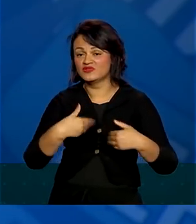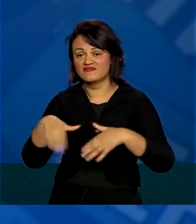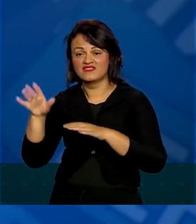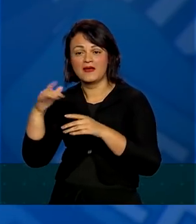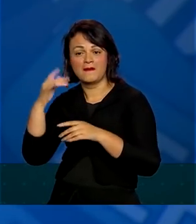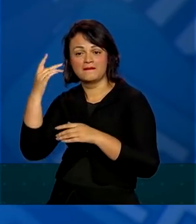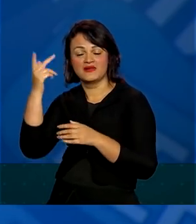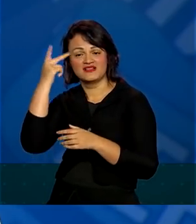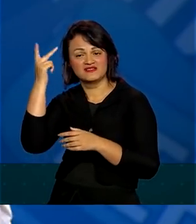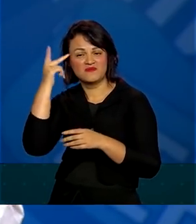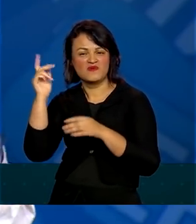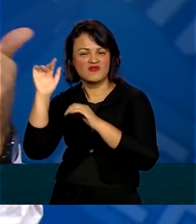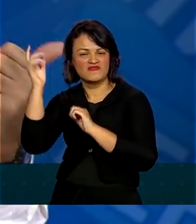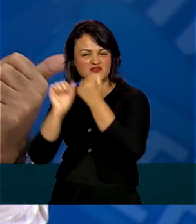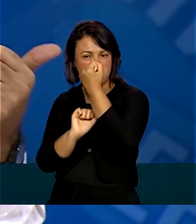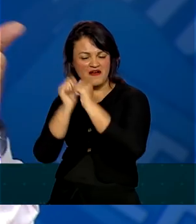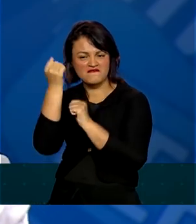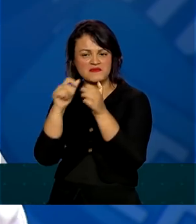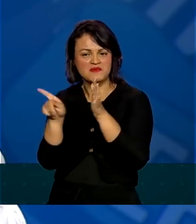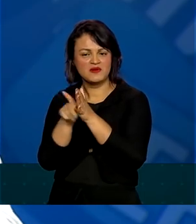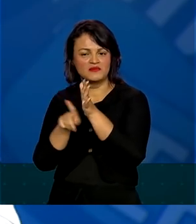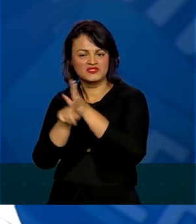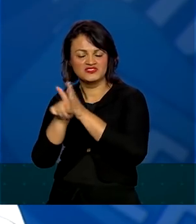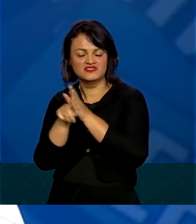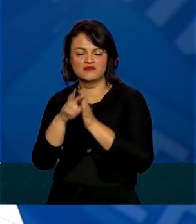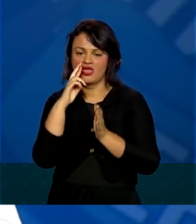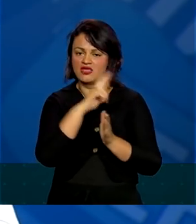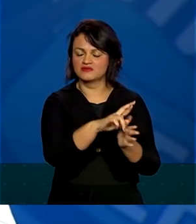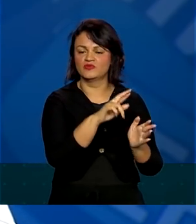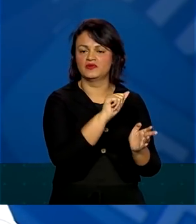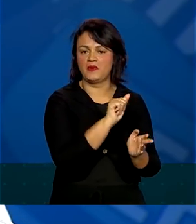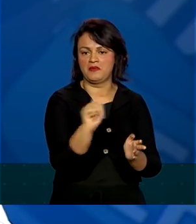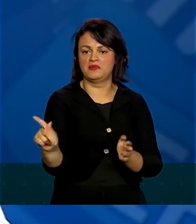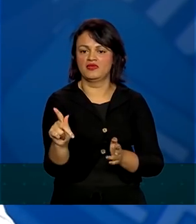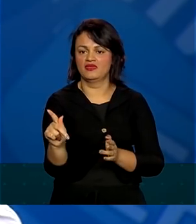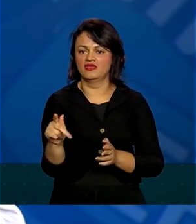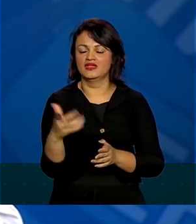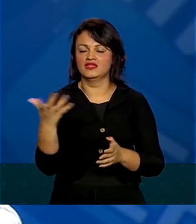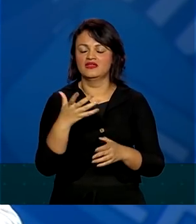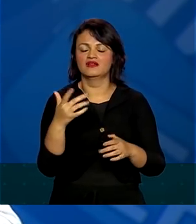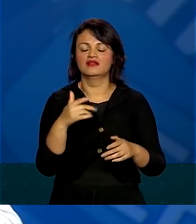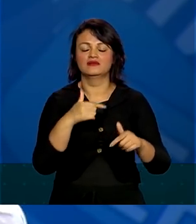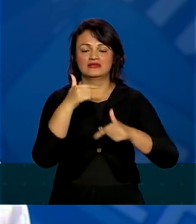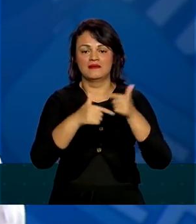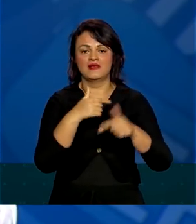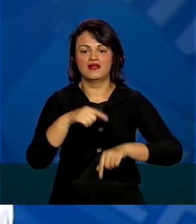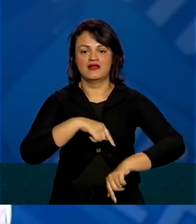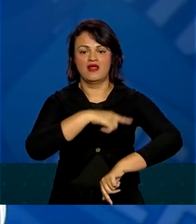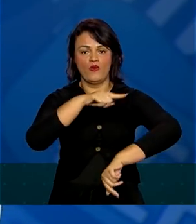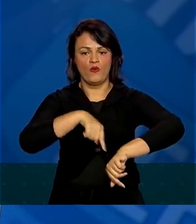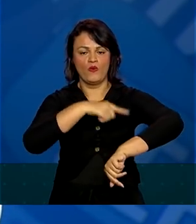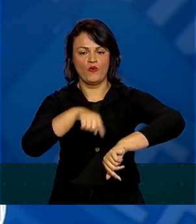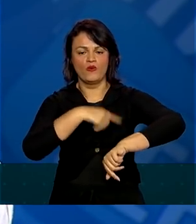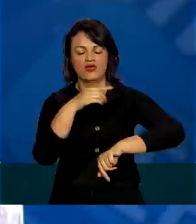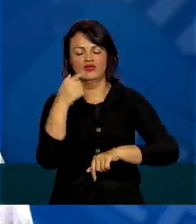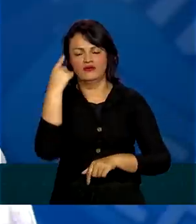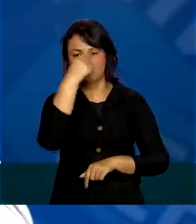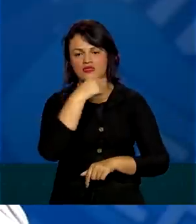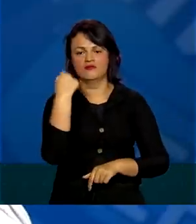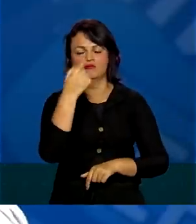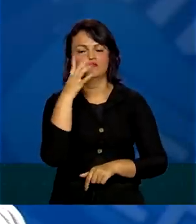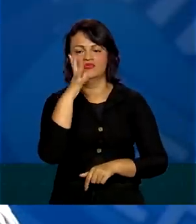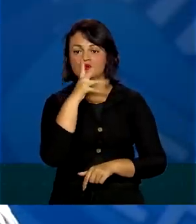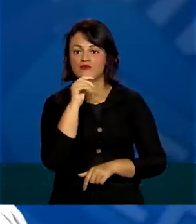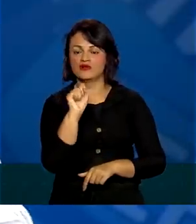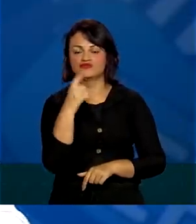uma usina de exames e devolver no aplicativo, procurando trabalhar com 24 horas entre tempo e resposta. Isso